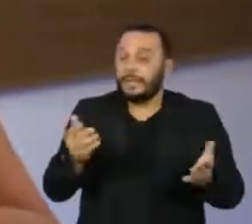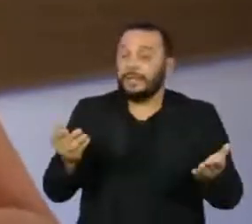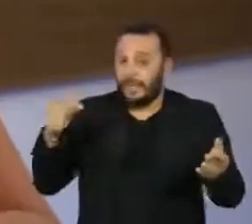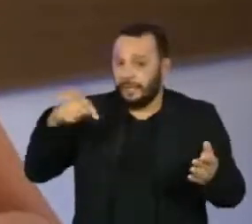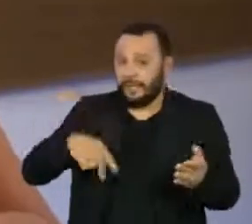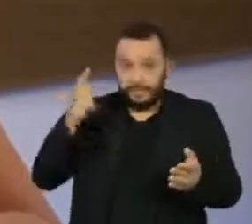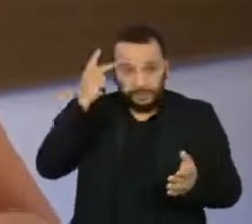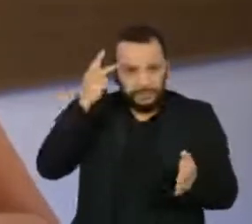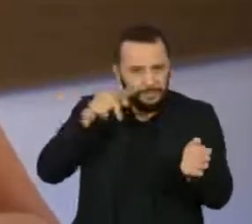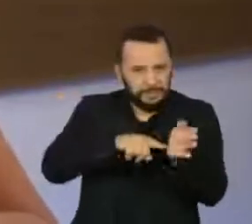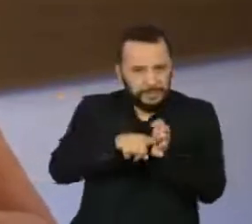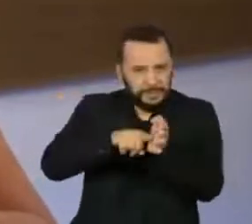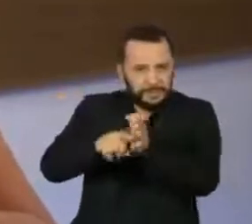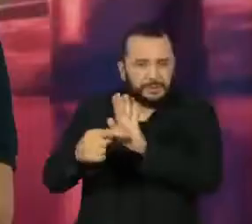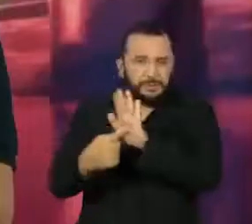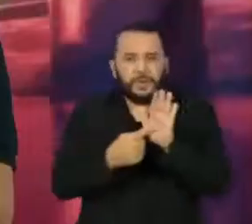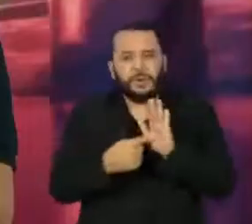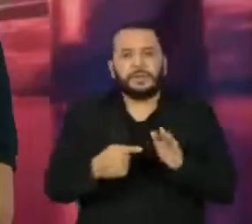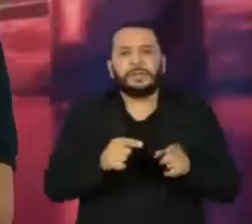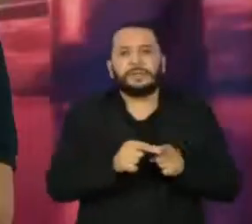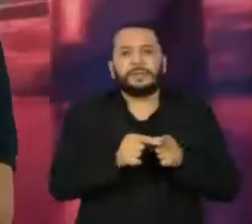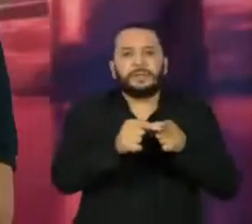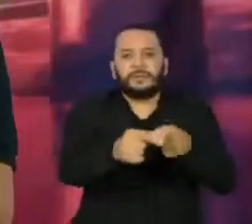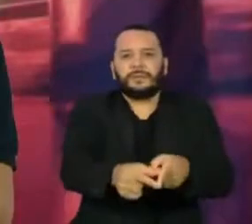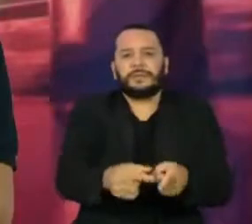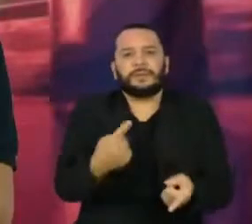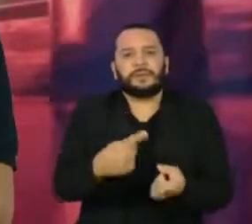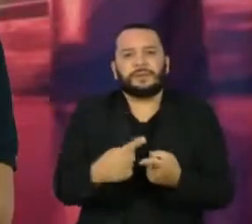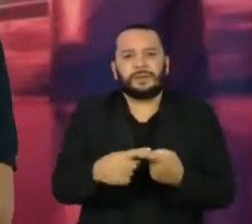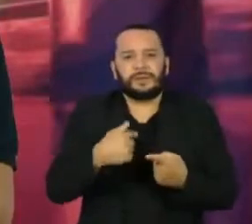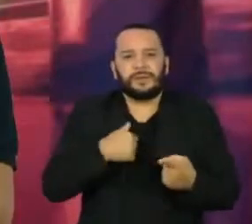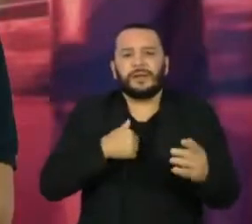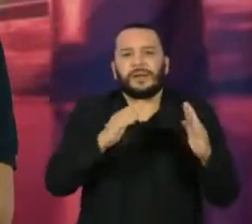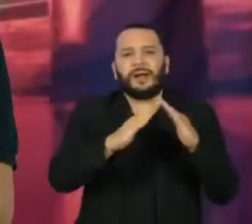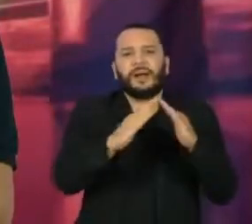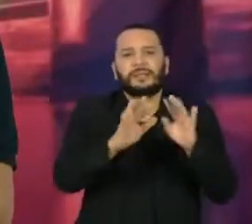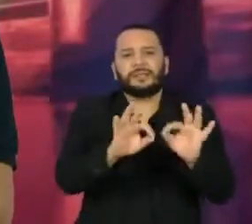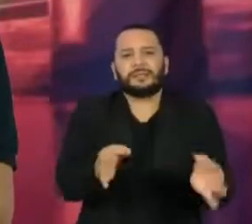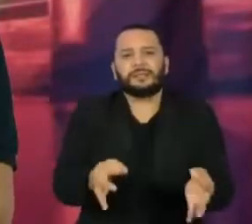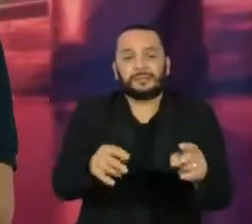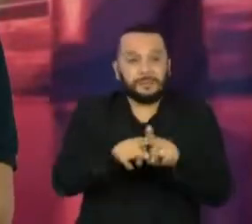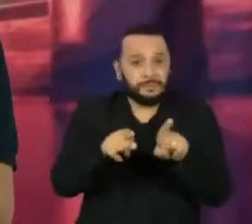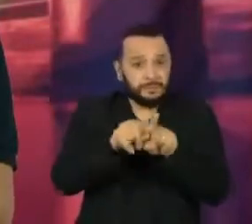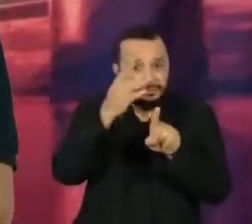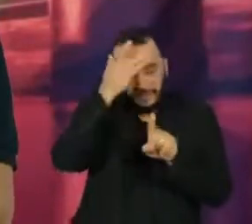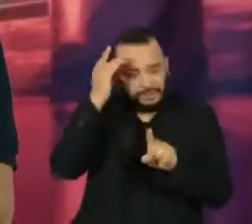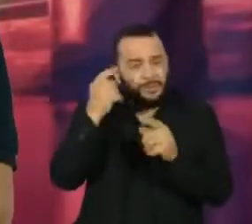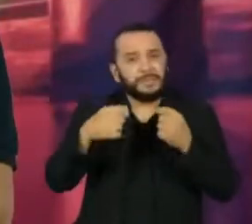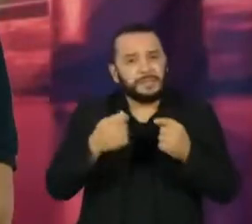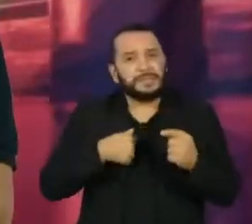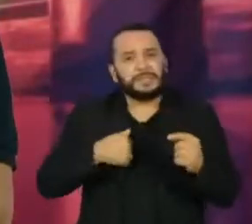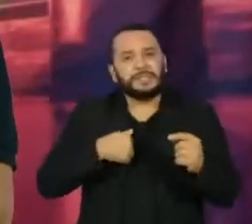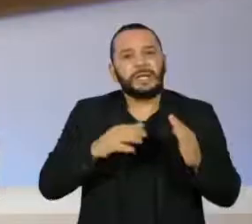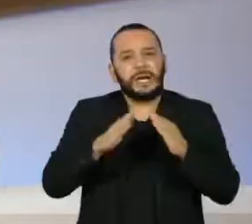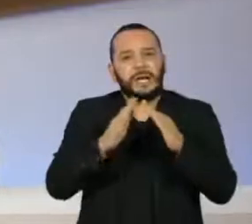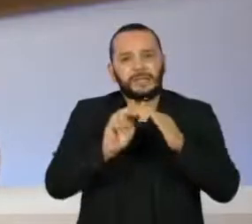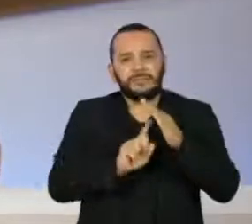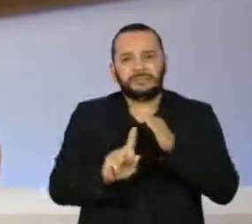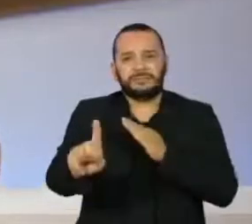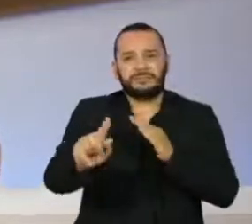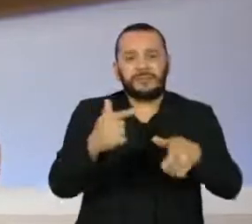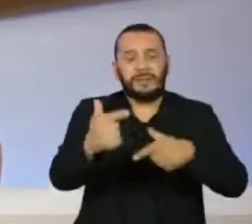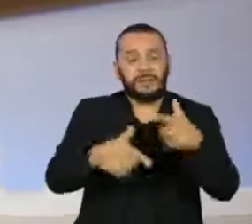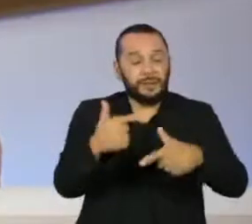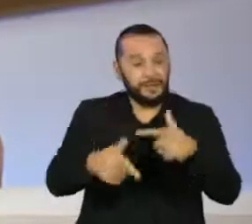mostra que na periferia, principalmente por questões de moradia e pela necessidade das pessoas saírem para buscar alimento,